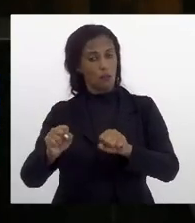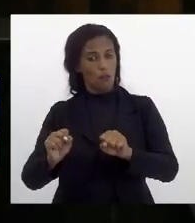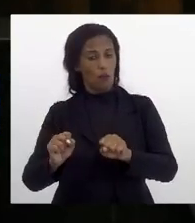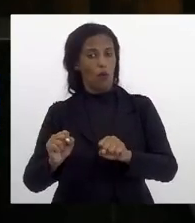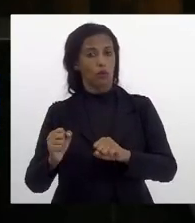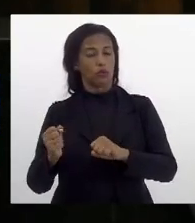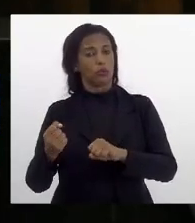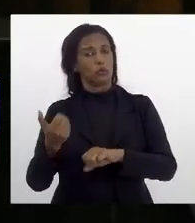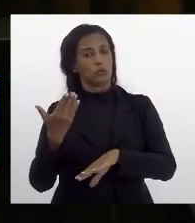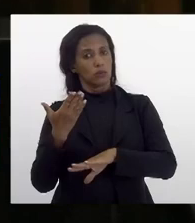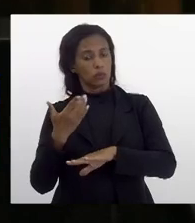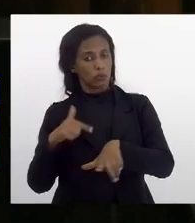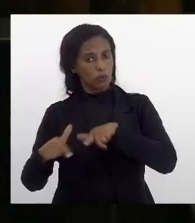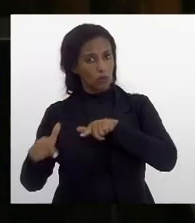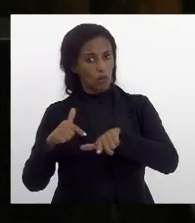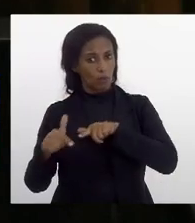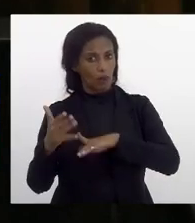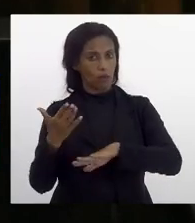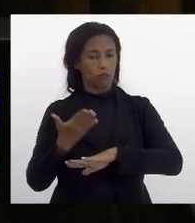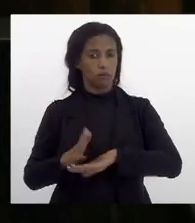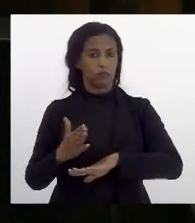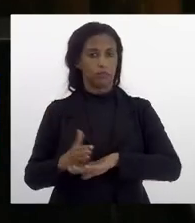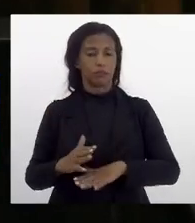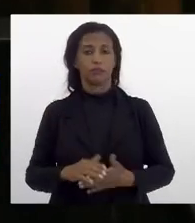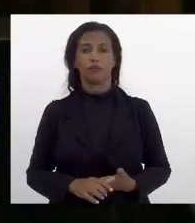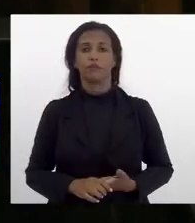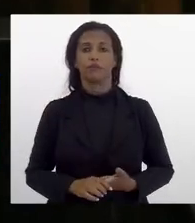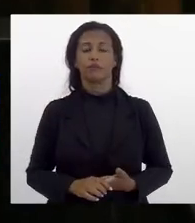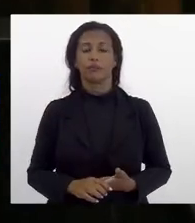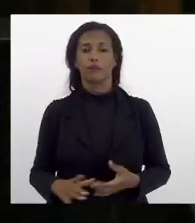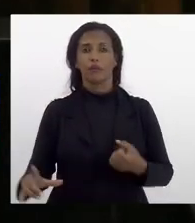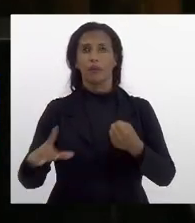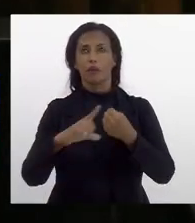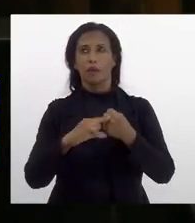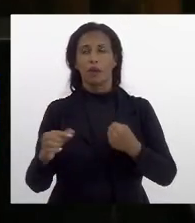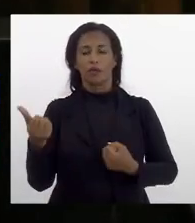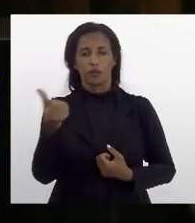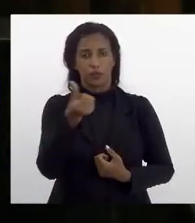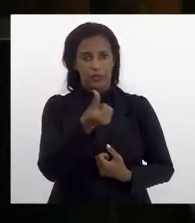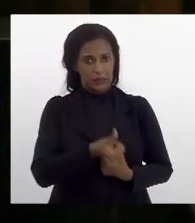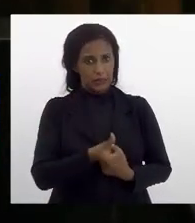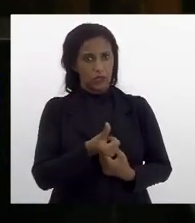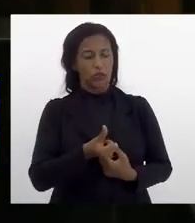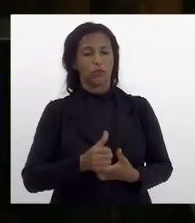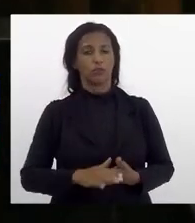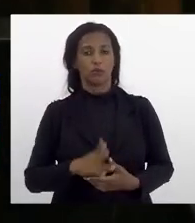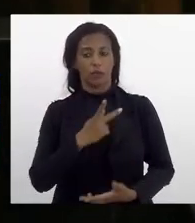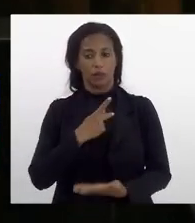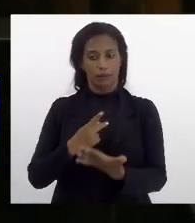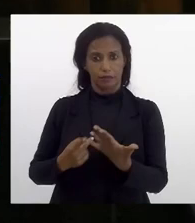sua atividade profissional e no artigo sexto senhora presidente